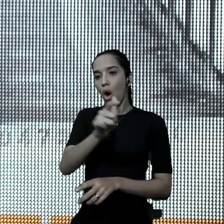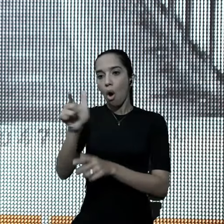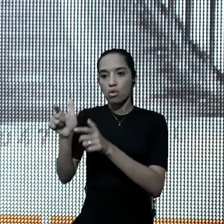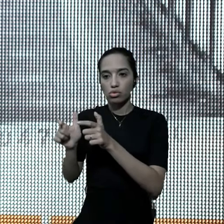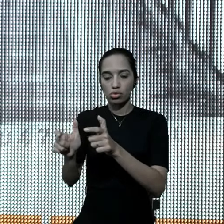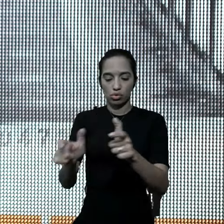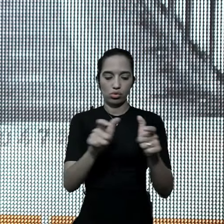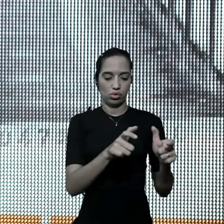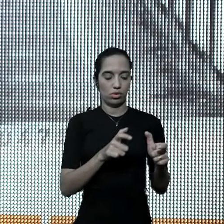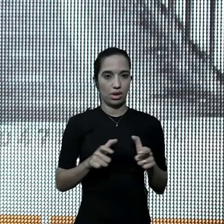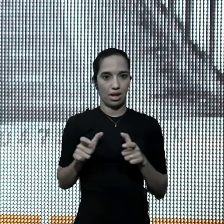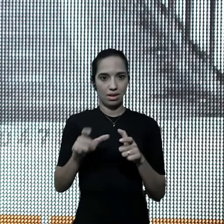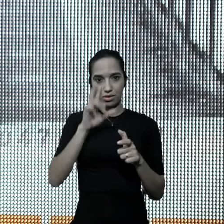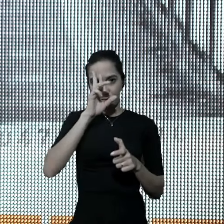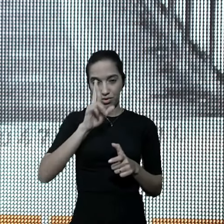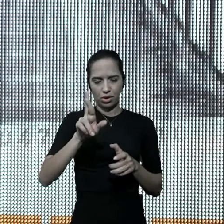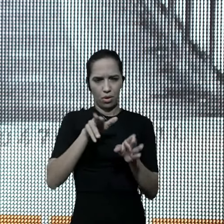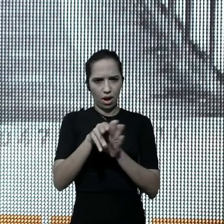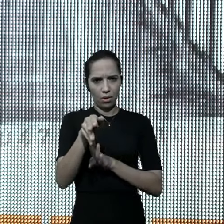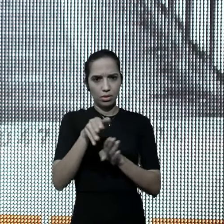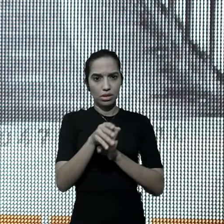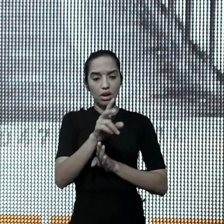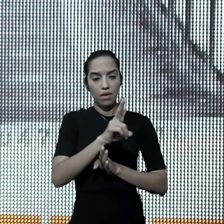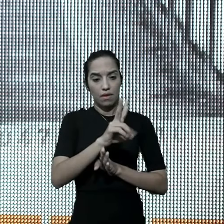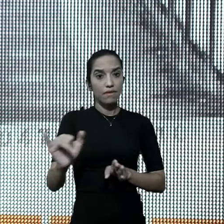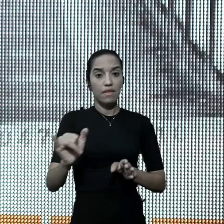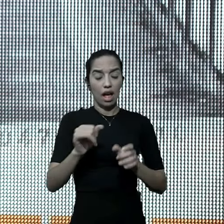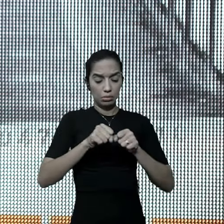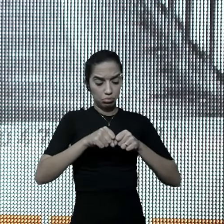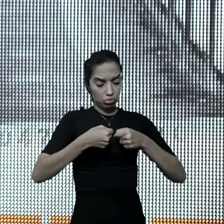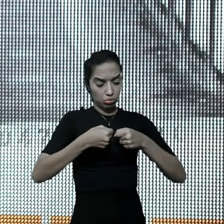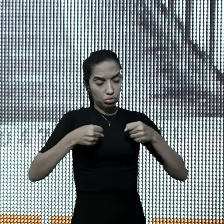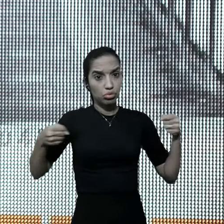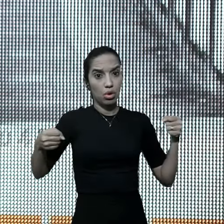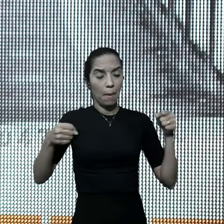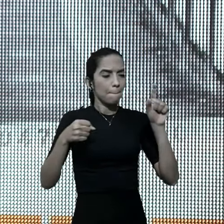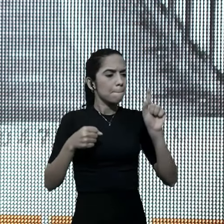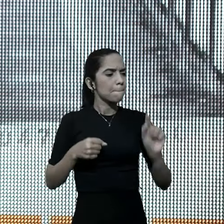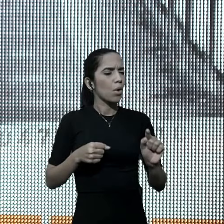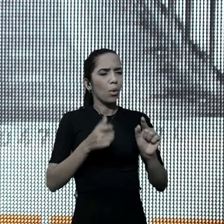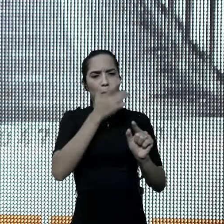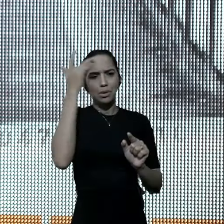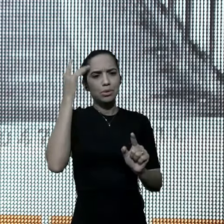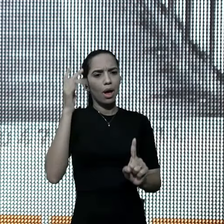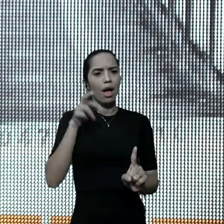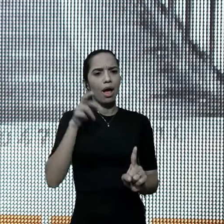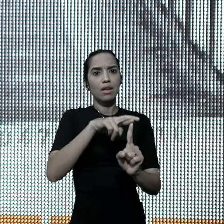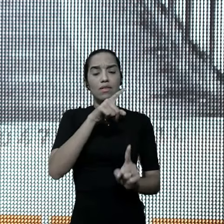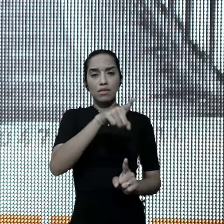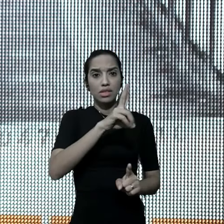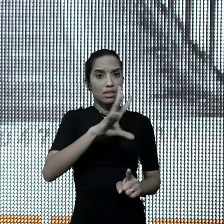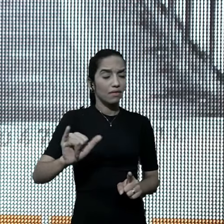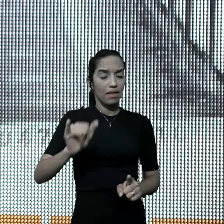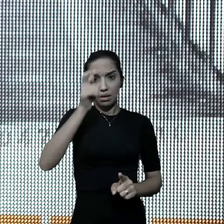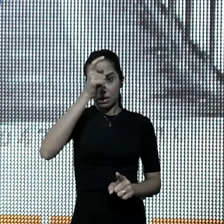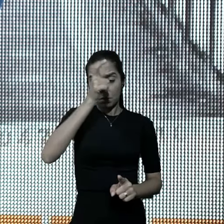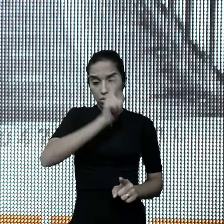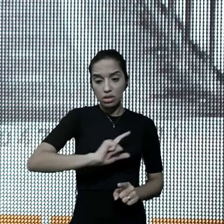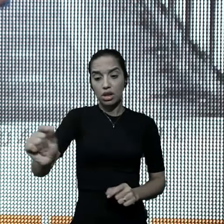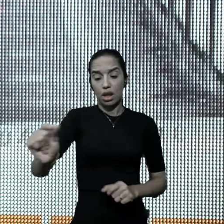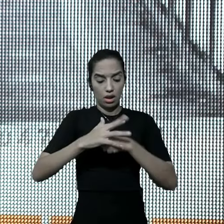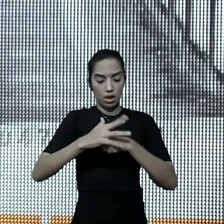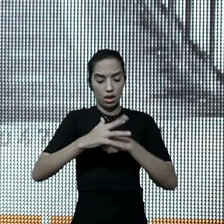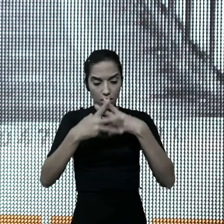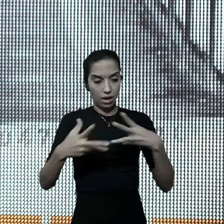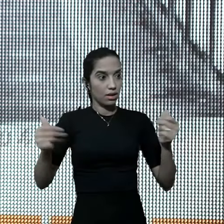e ali, o Senhor deu uma instrução, para eles, vão, a Seara é grande, poucos dos trabalhadores, em meu nome, vocês vão expulsar demônios, curar